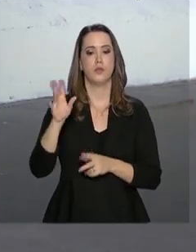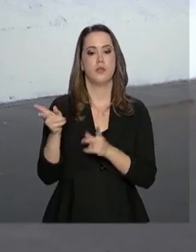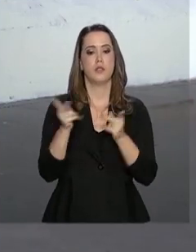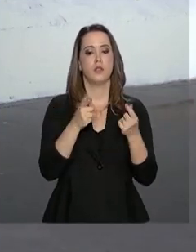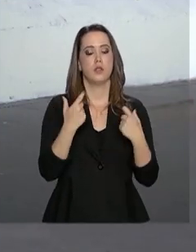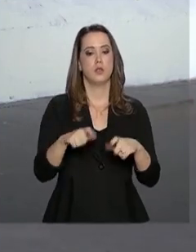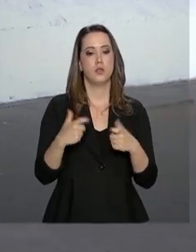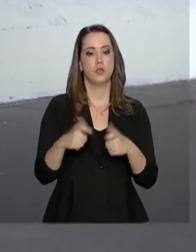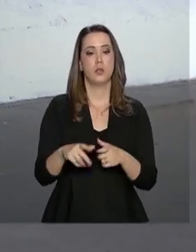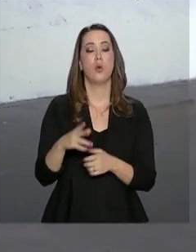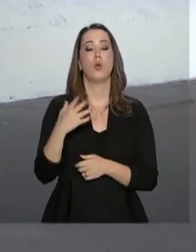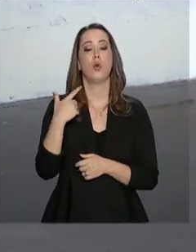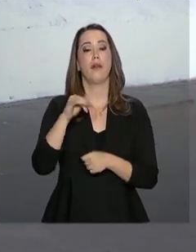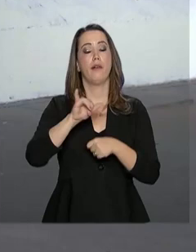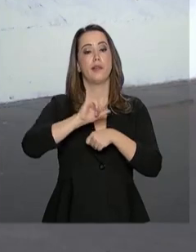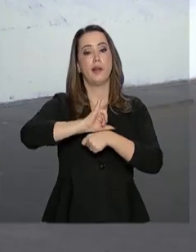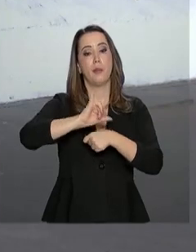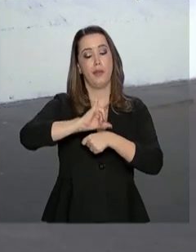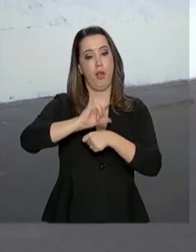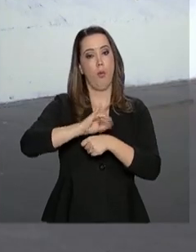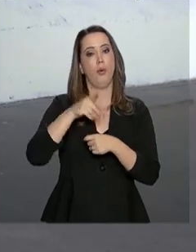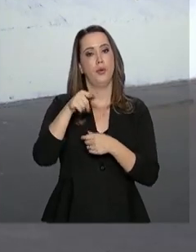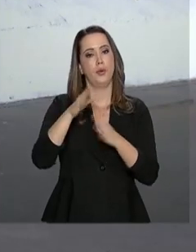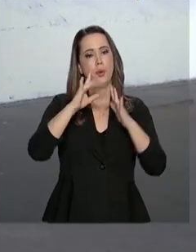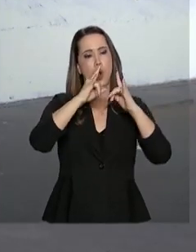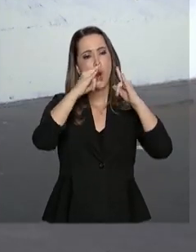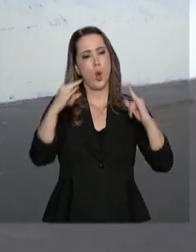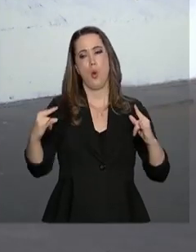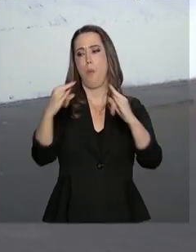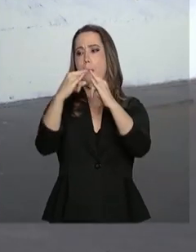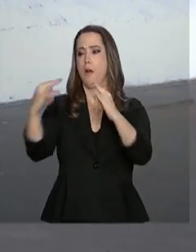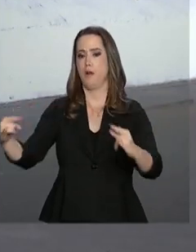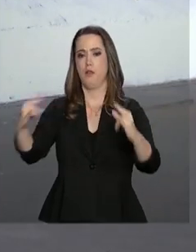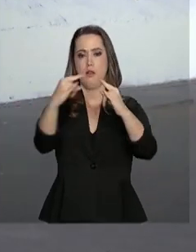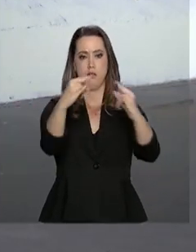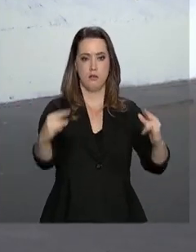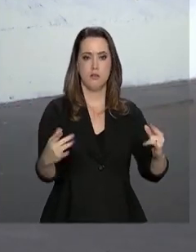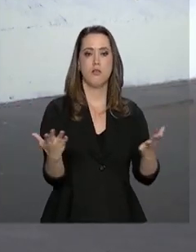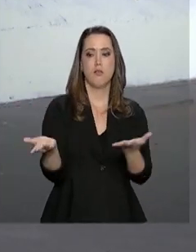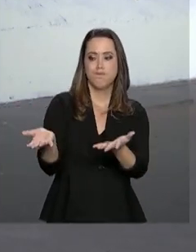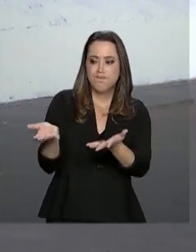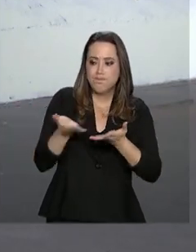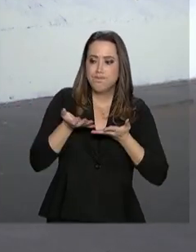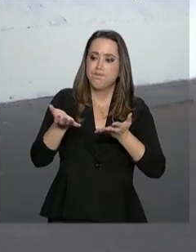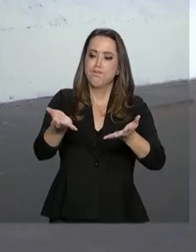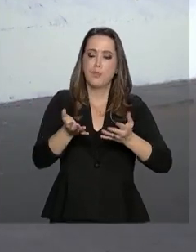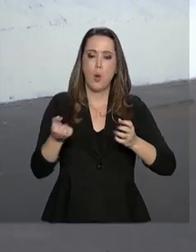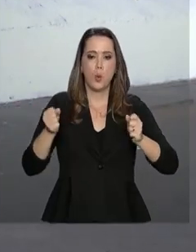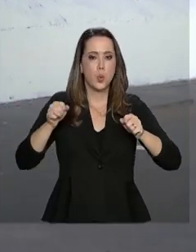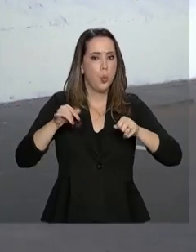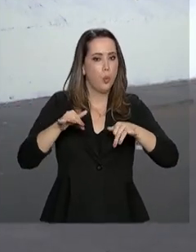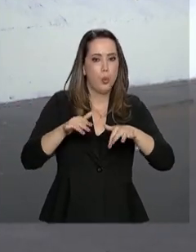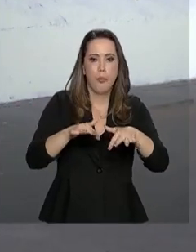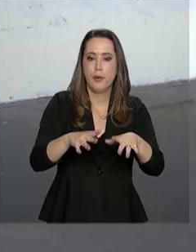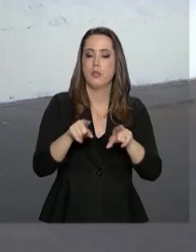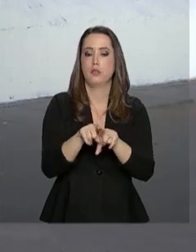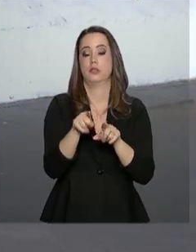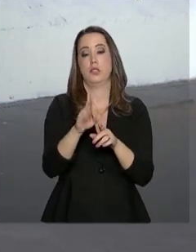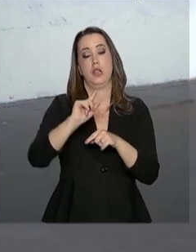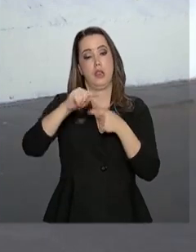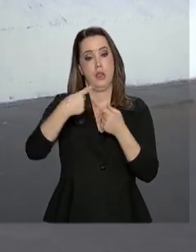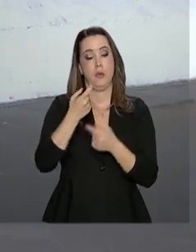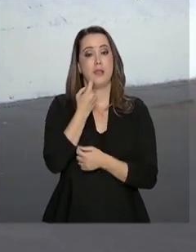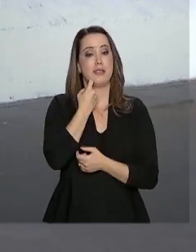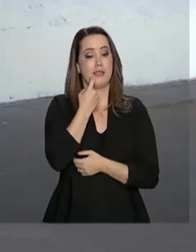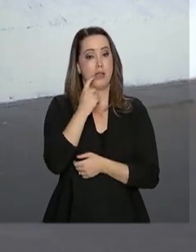os abrigos na cidade de Boa Vista, os abrigos que estão funcionando na Operação Acolhida. Na sexta-feira, esse grupo segue para Pacairama,